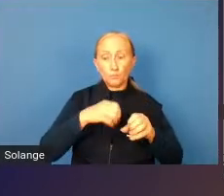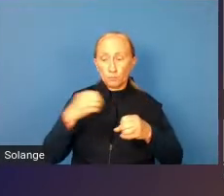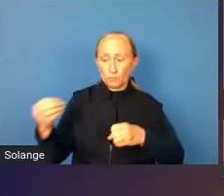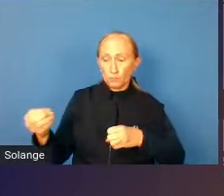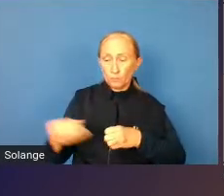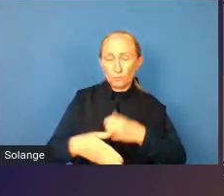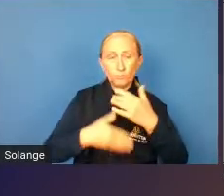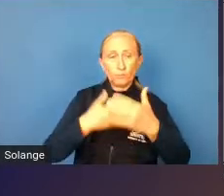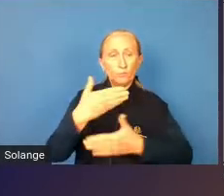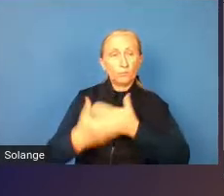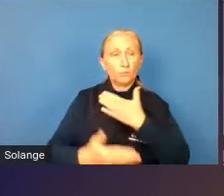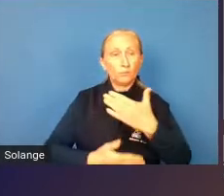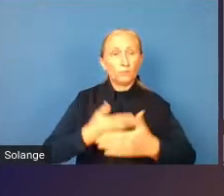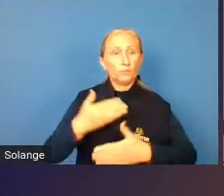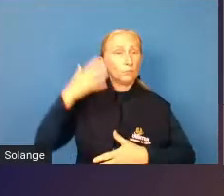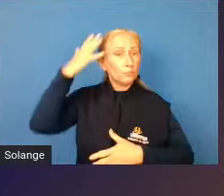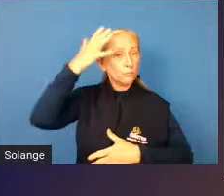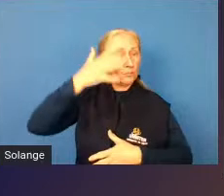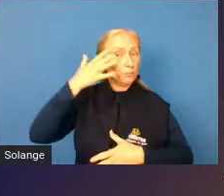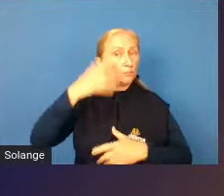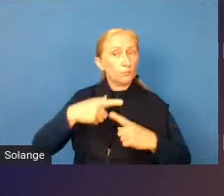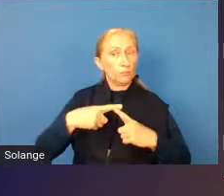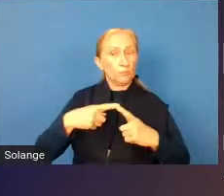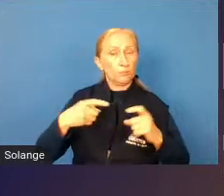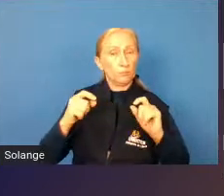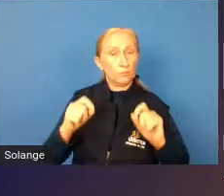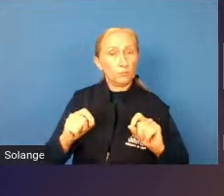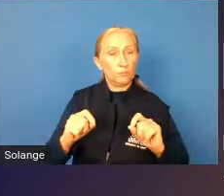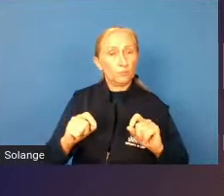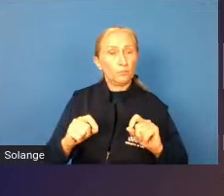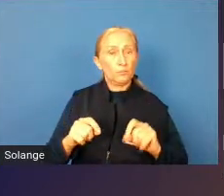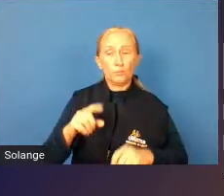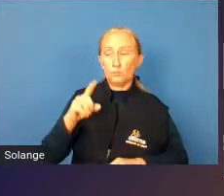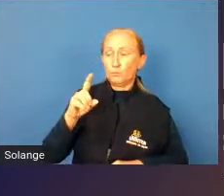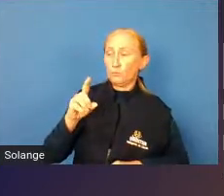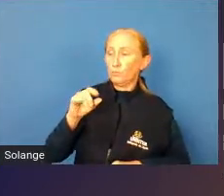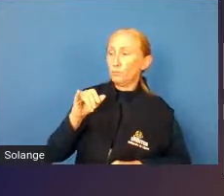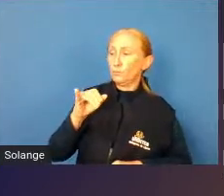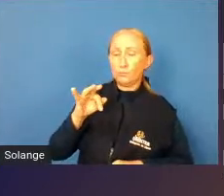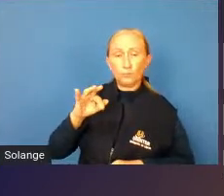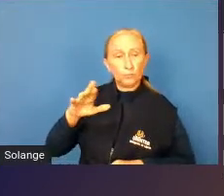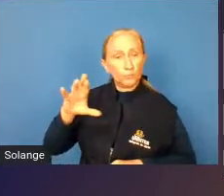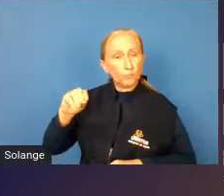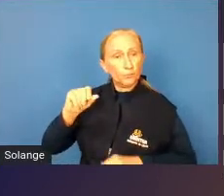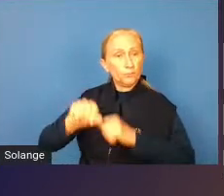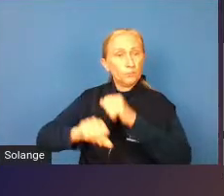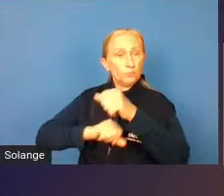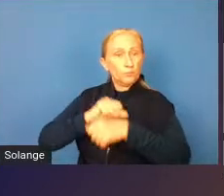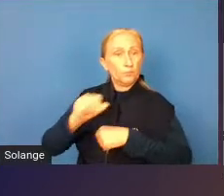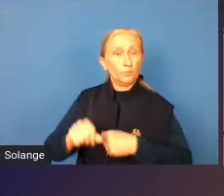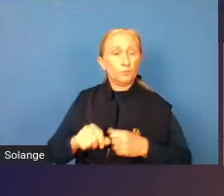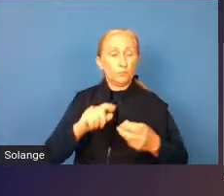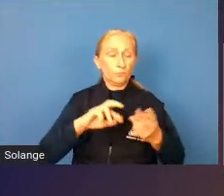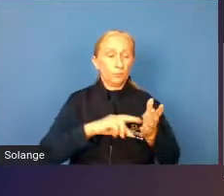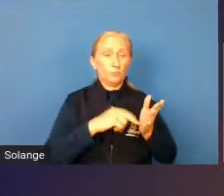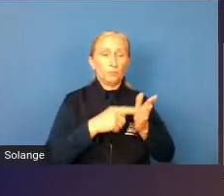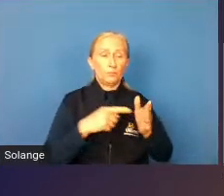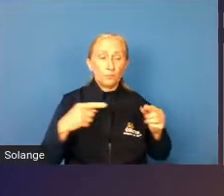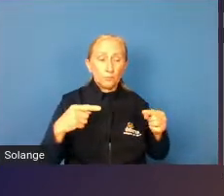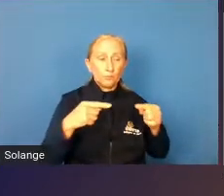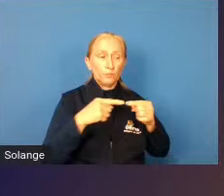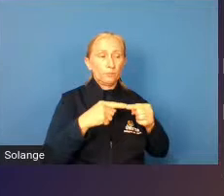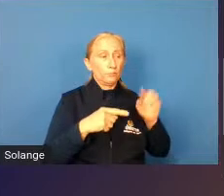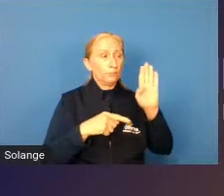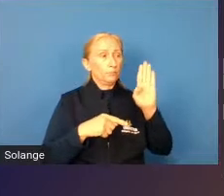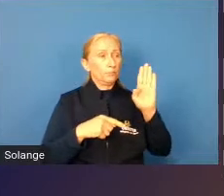na ascensão do discurso científico. E o dimorfismo sexual se associa muito bem com esse binarismo de gênero que